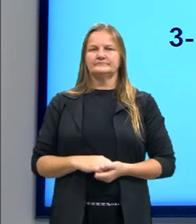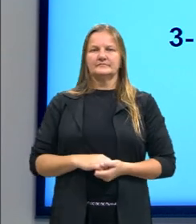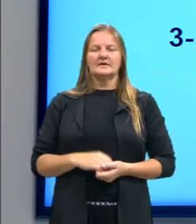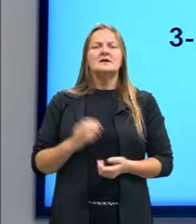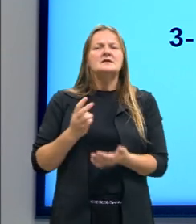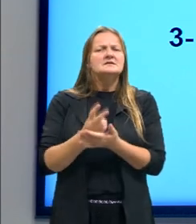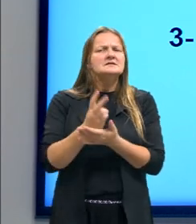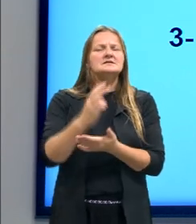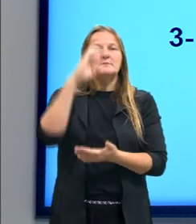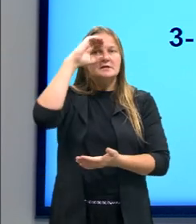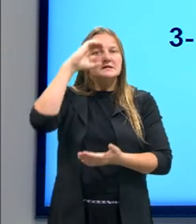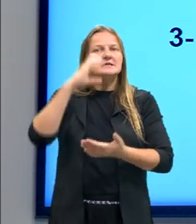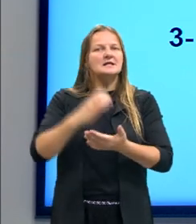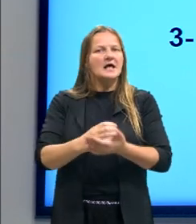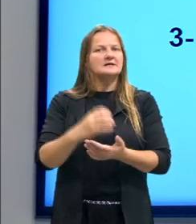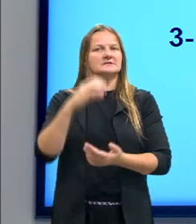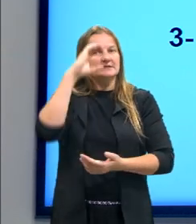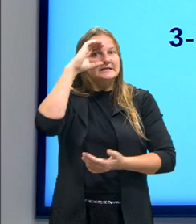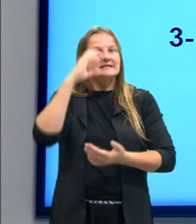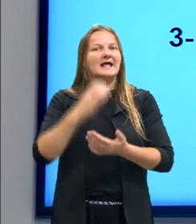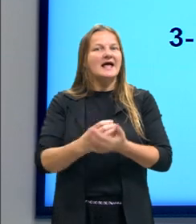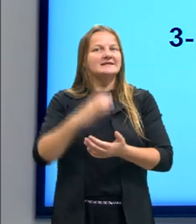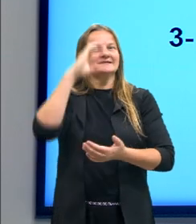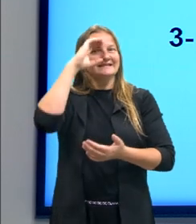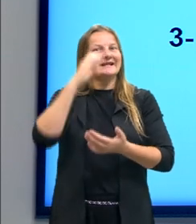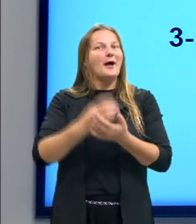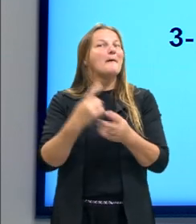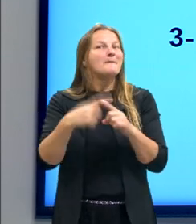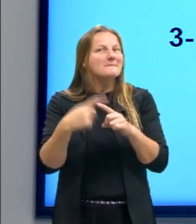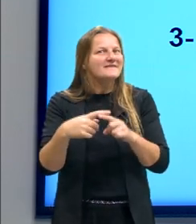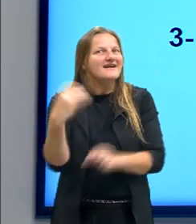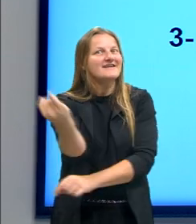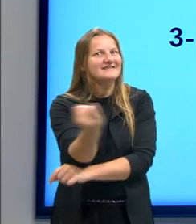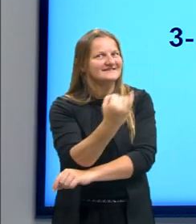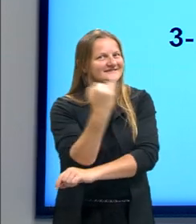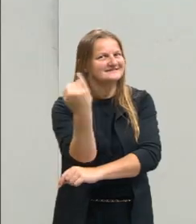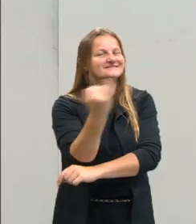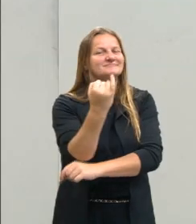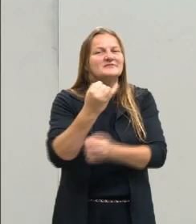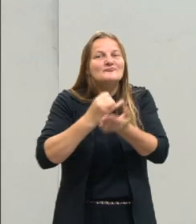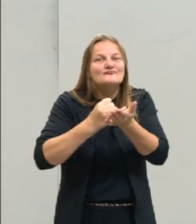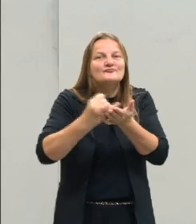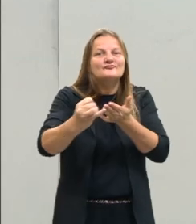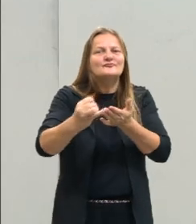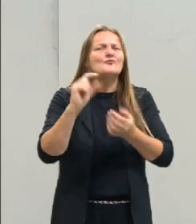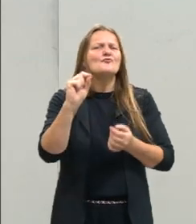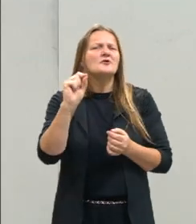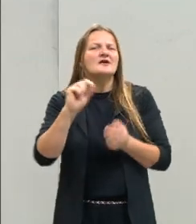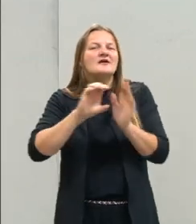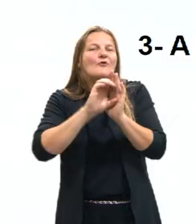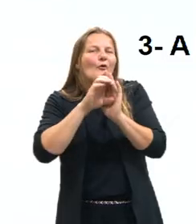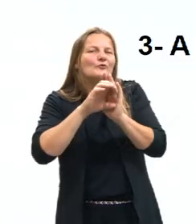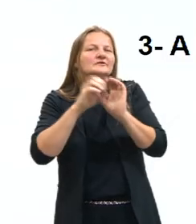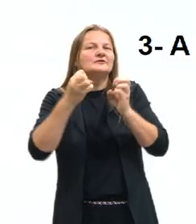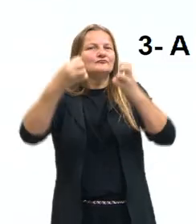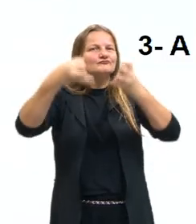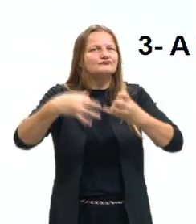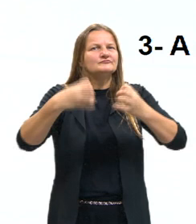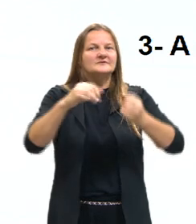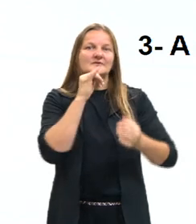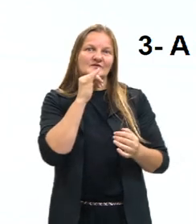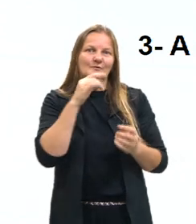muito nessa questão da tese, né? Por que eu preciso ter uma tese na minha introdução? O que é essa tese? Nós vamos ver alguns